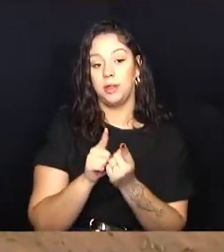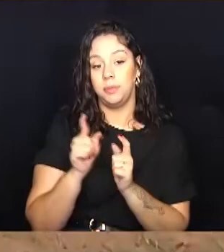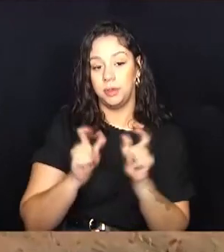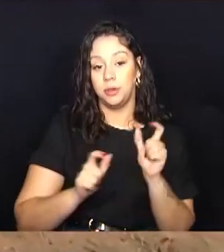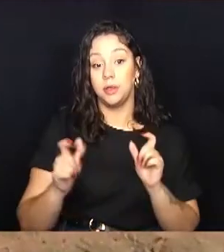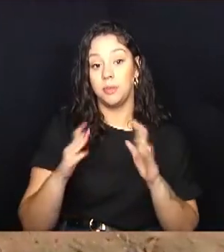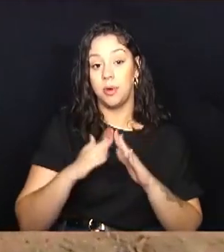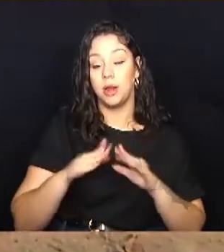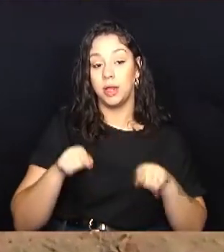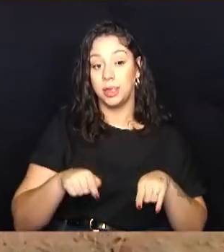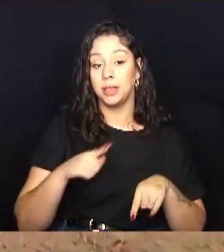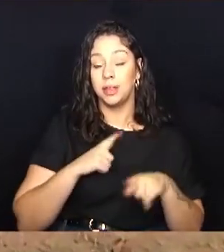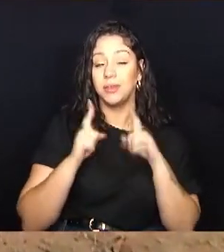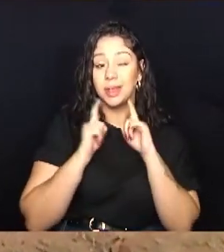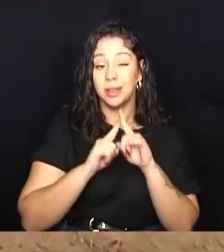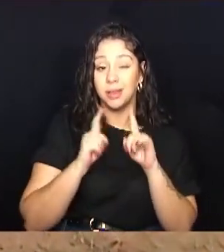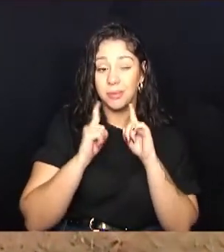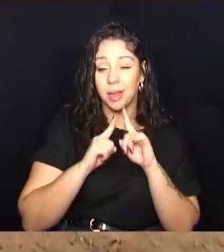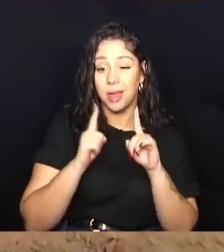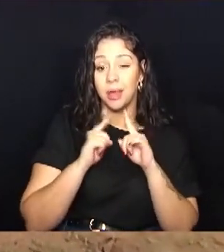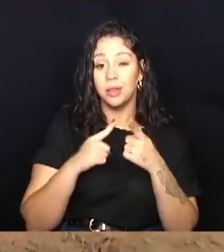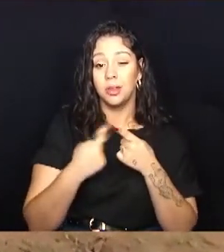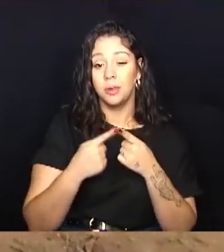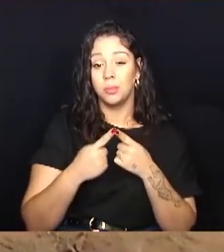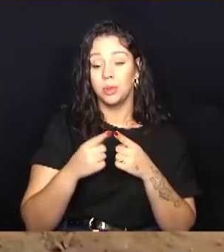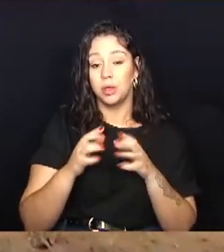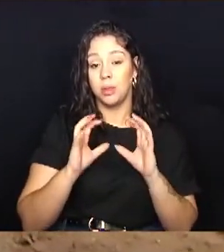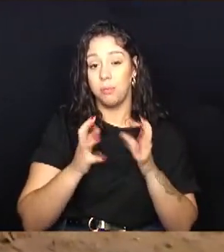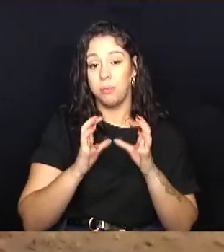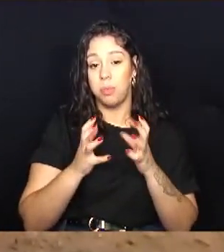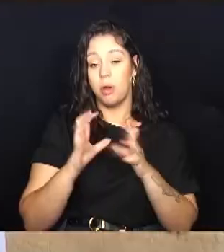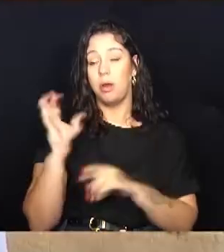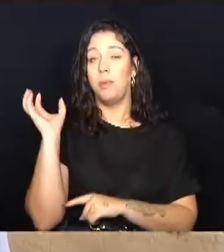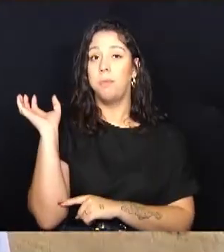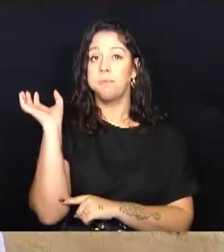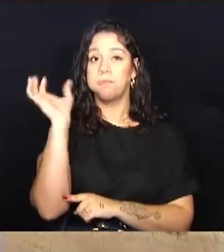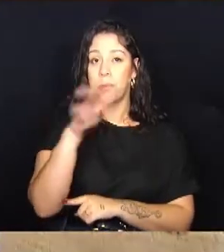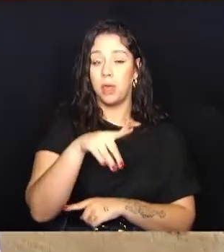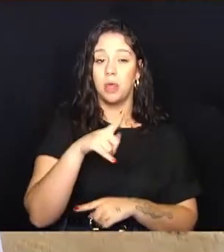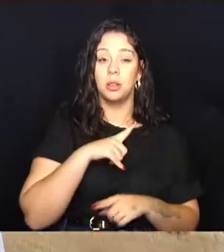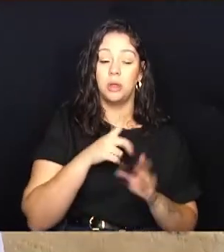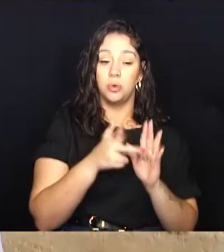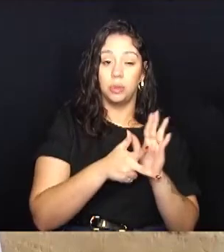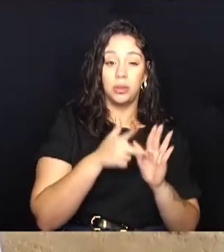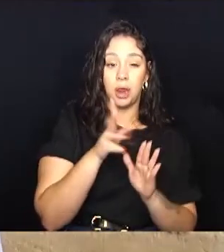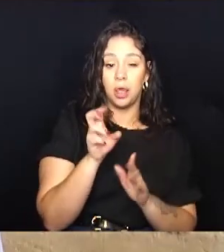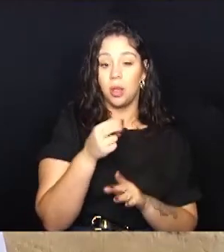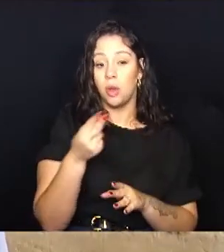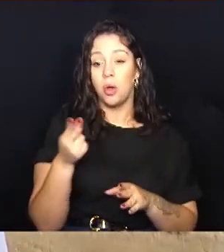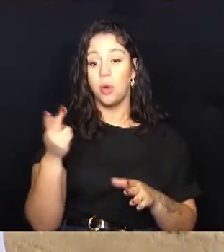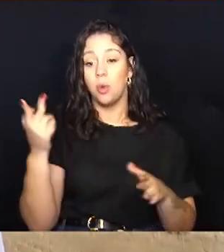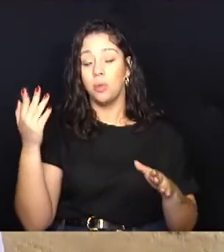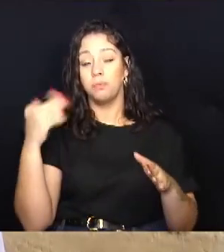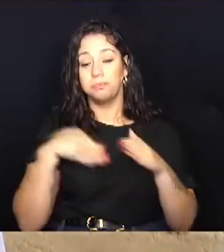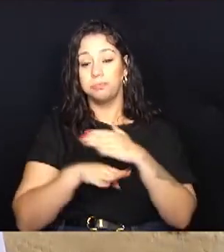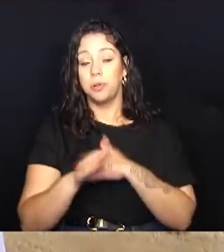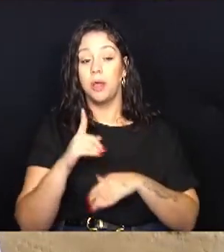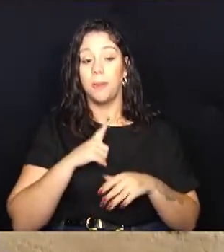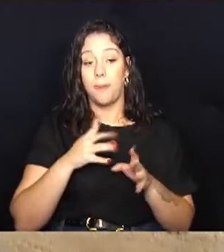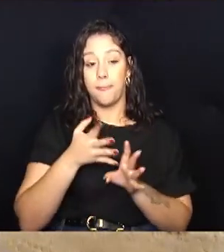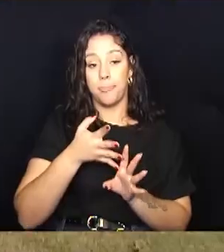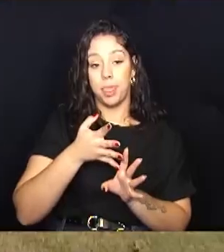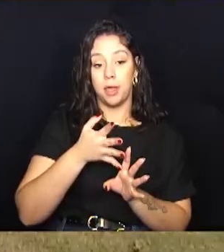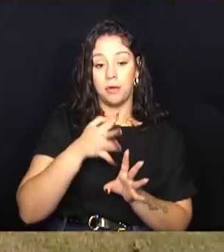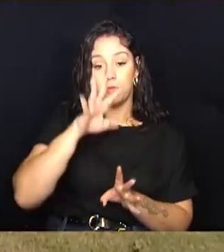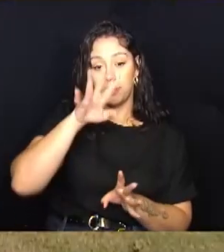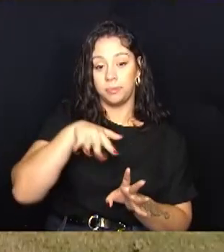reclamavam muito que a bola ia para o meio do mato, ia para linha do trem então a conseguiu fazer esse alambrado nesse campo e é uma melhoria, o pessoal